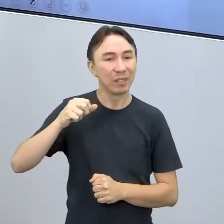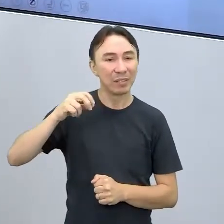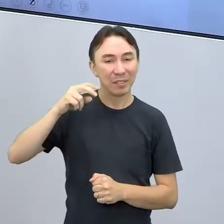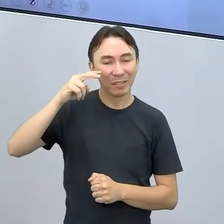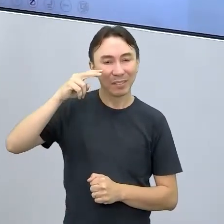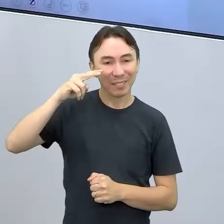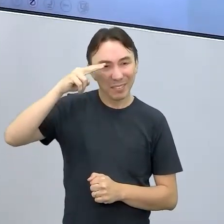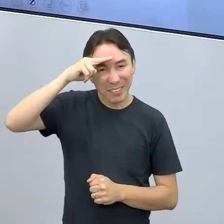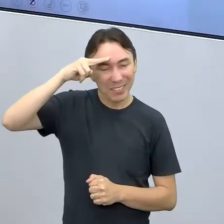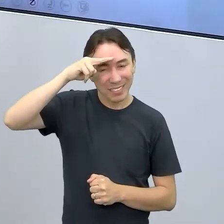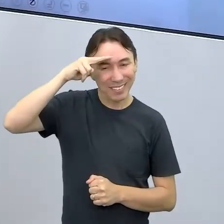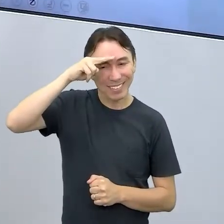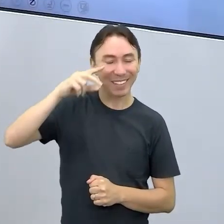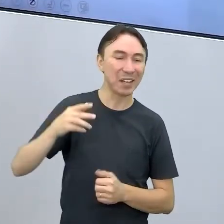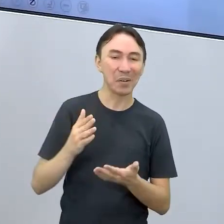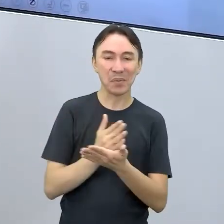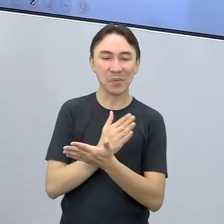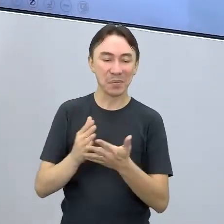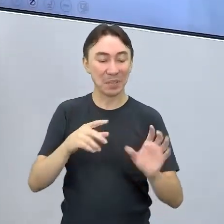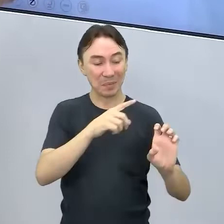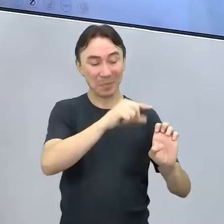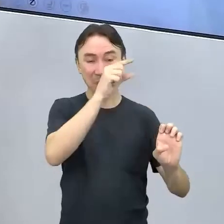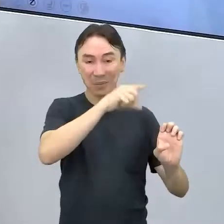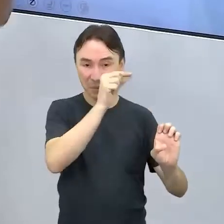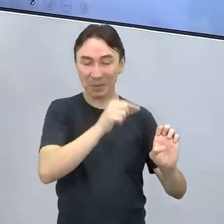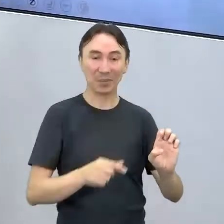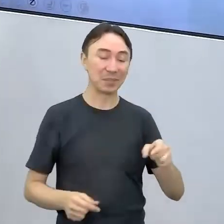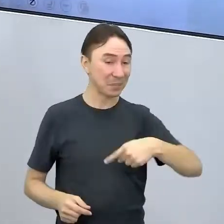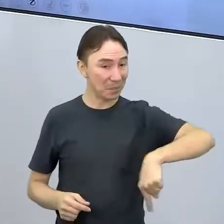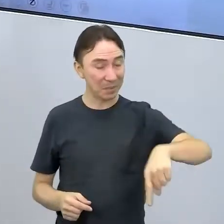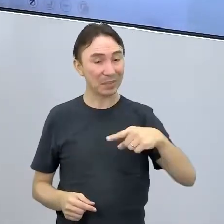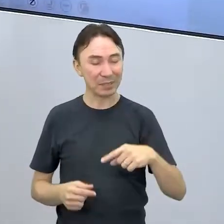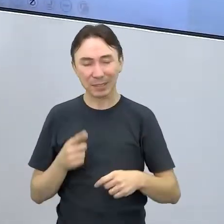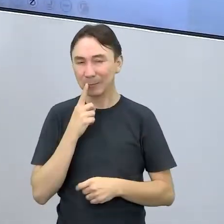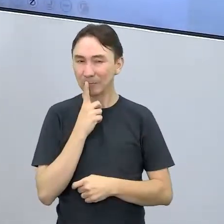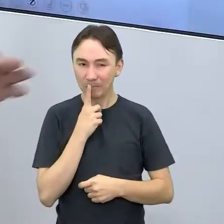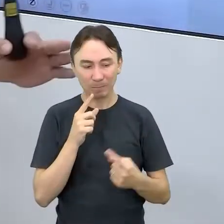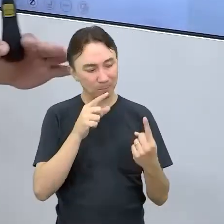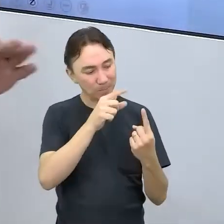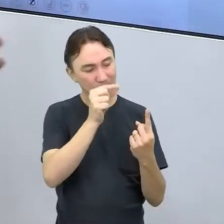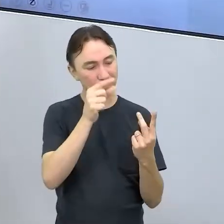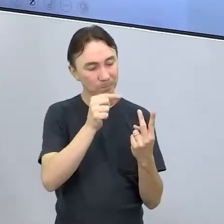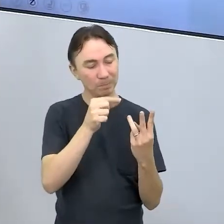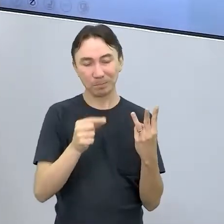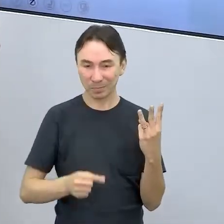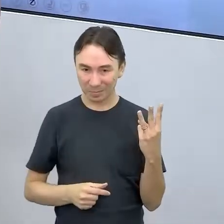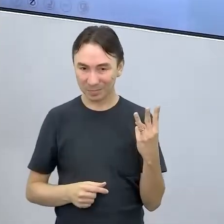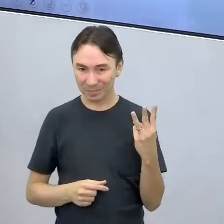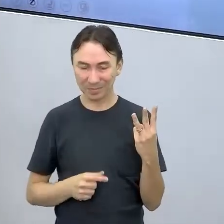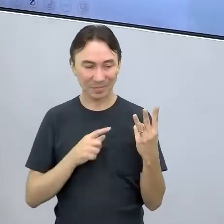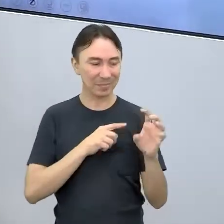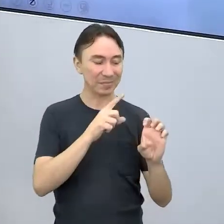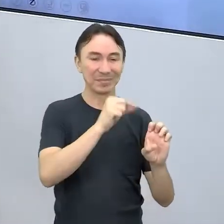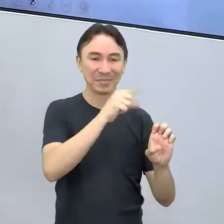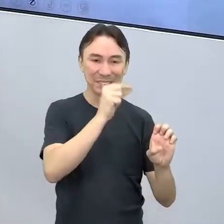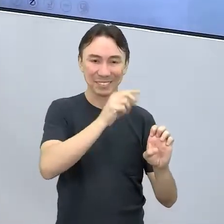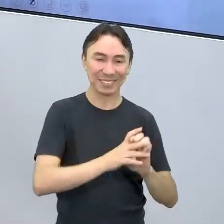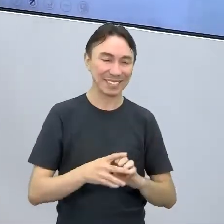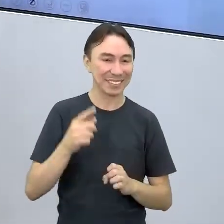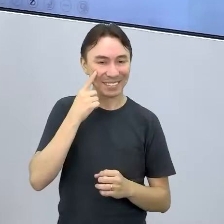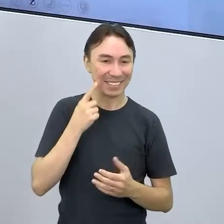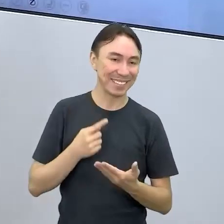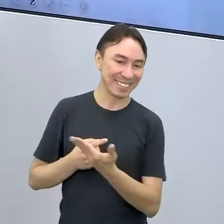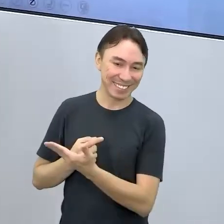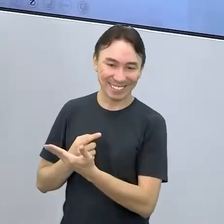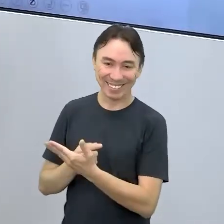empreendedores, foi muito legal a nossa aula, porque a gente viu três empreendimentos, todos eles relacionados a alimento. Ainda bem que o Hélder não estava lá,